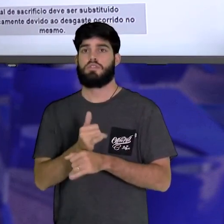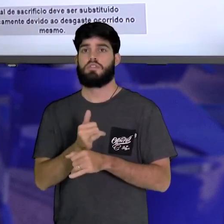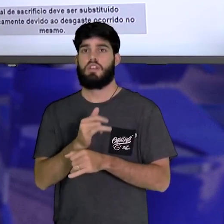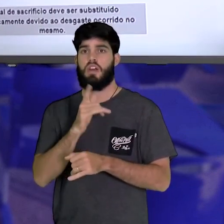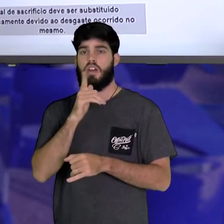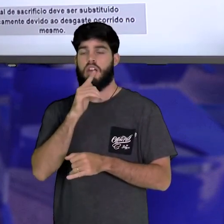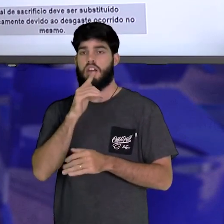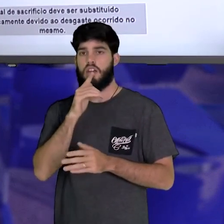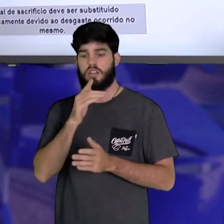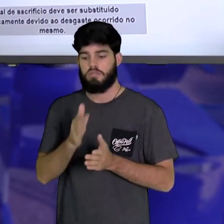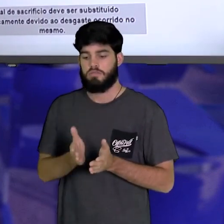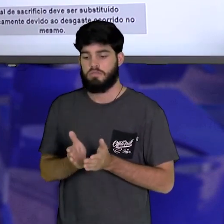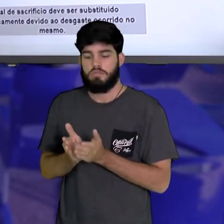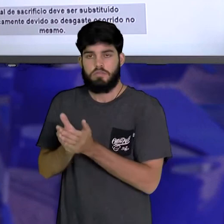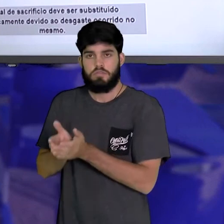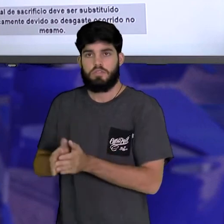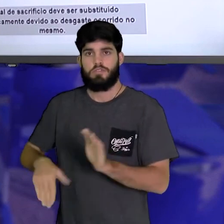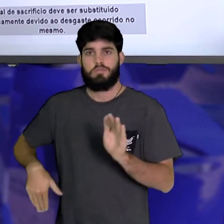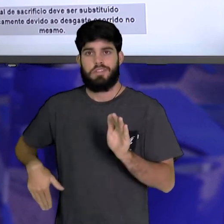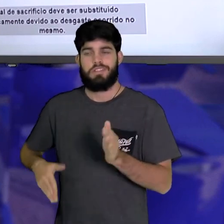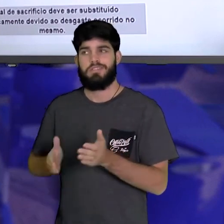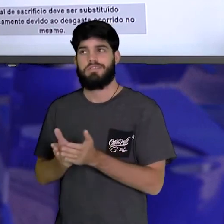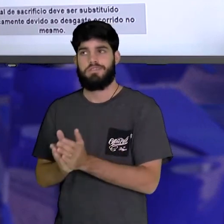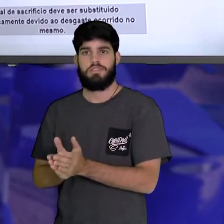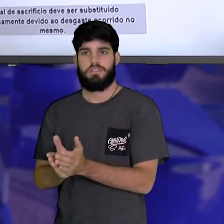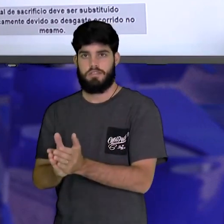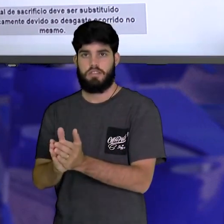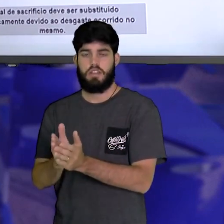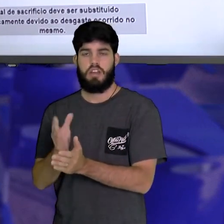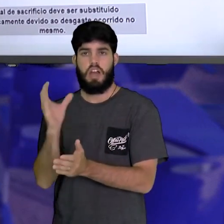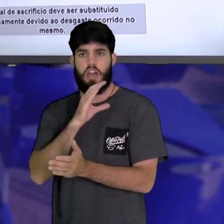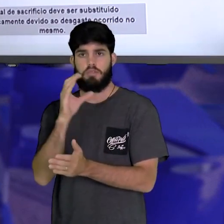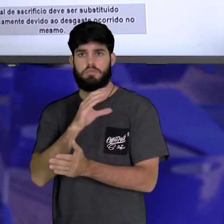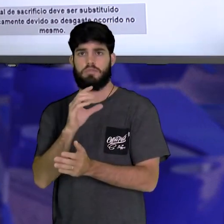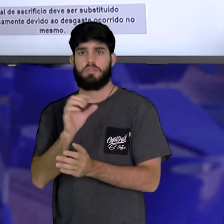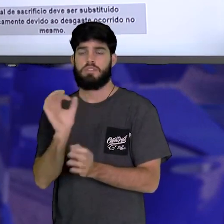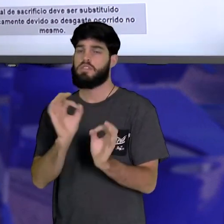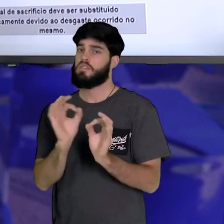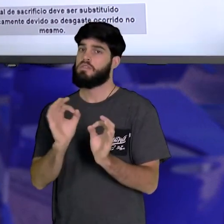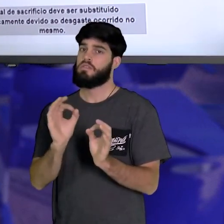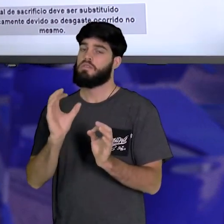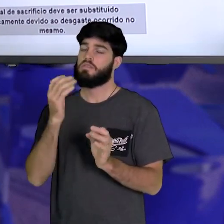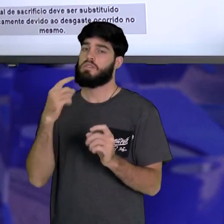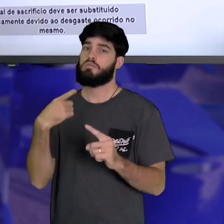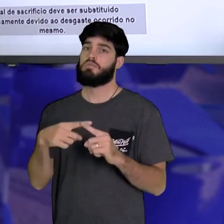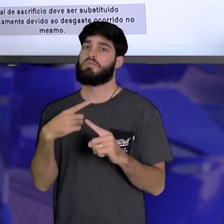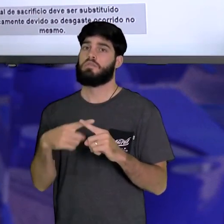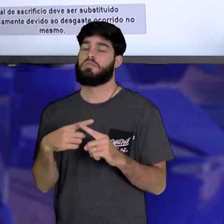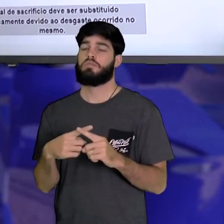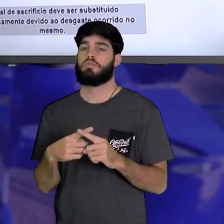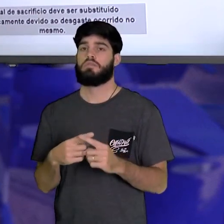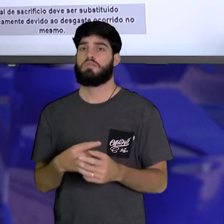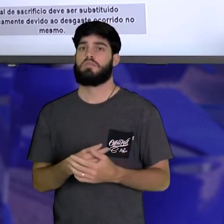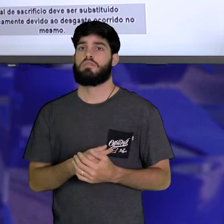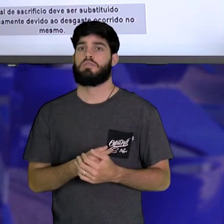água do mar que tem muito sal, com oxigênio, era para enferrujar muito rápido. Isso não ocorre porque no